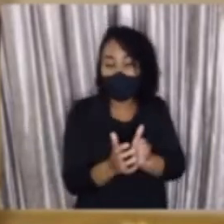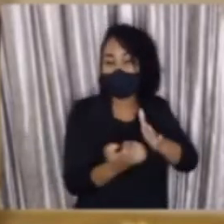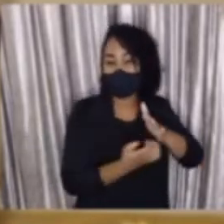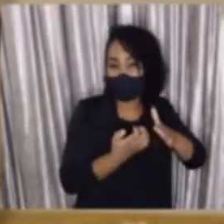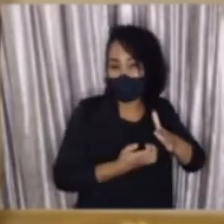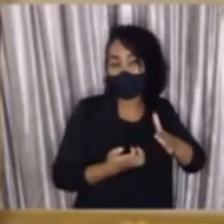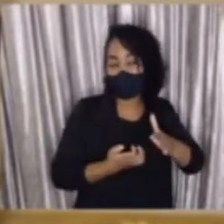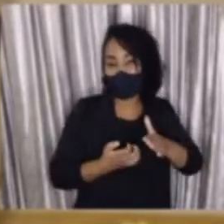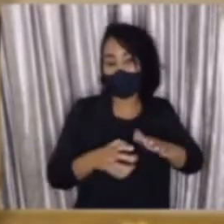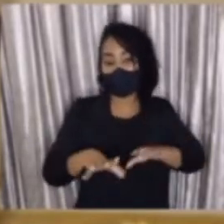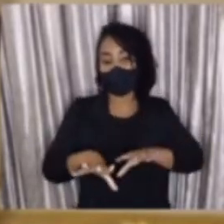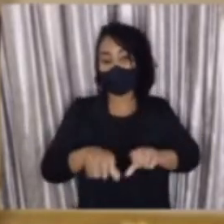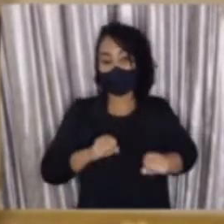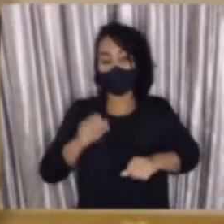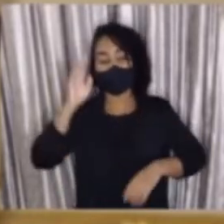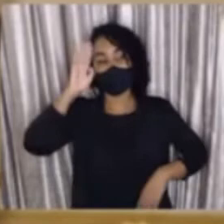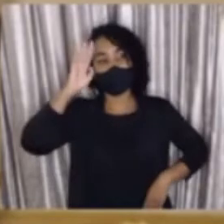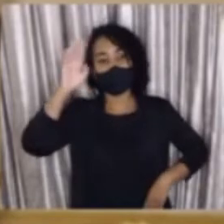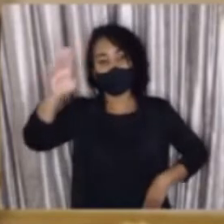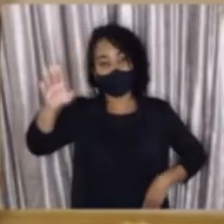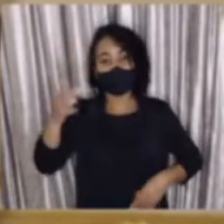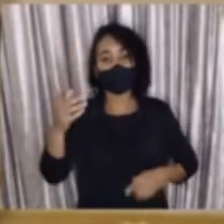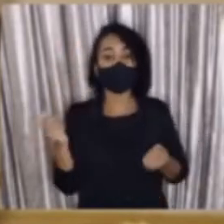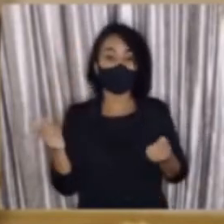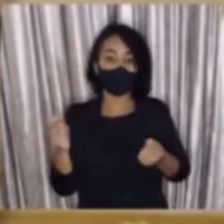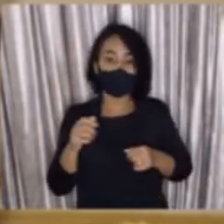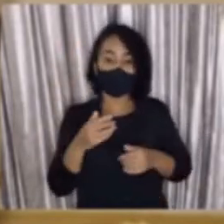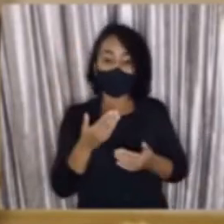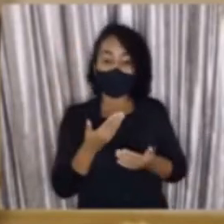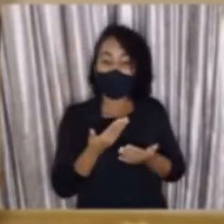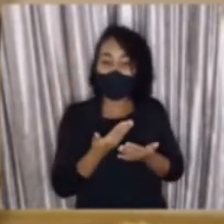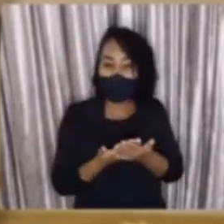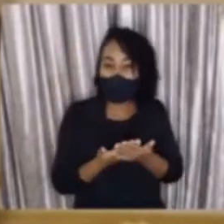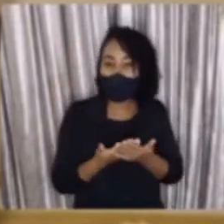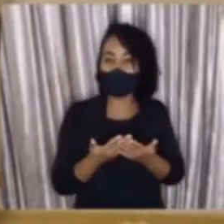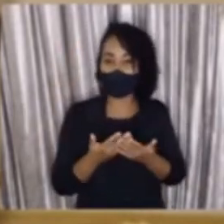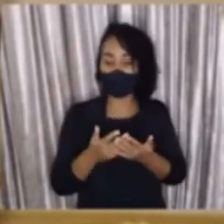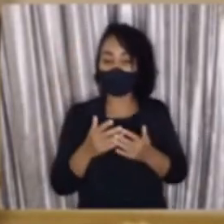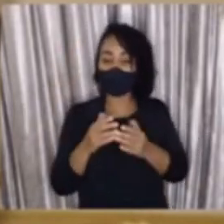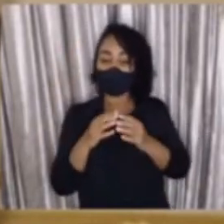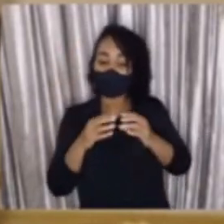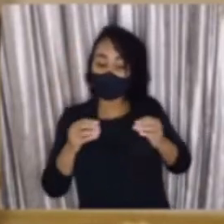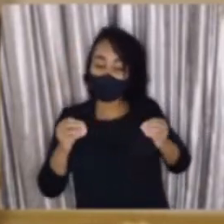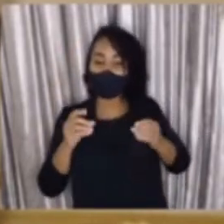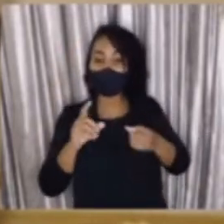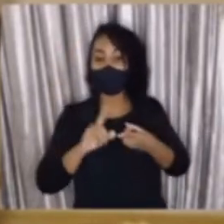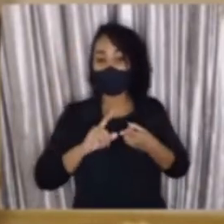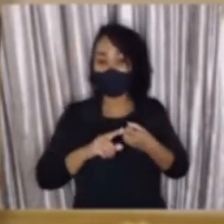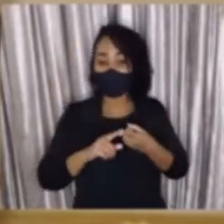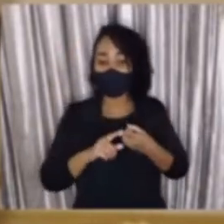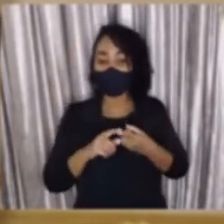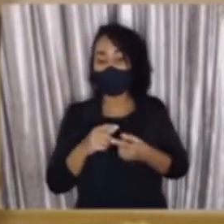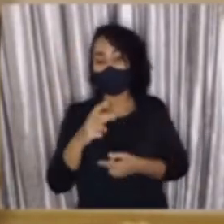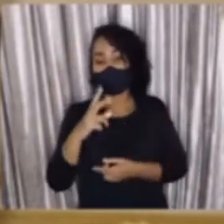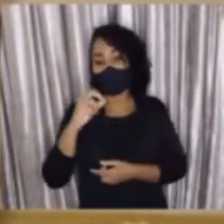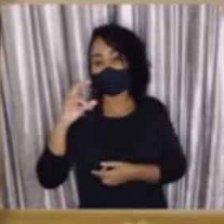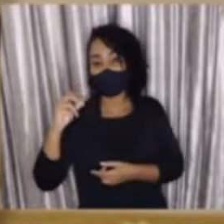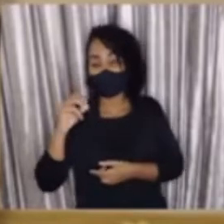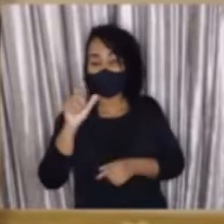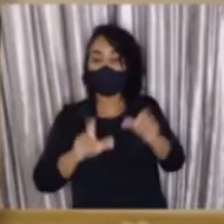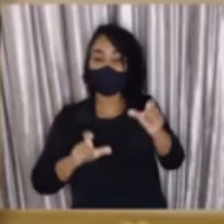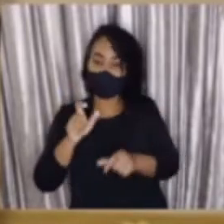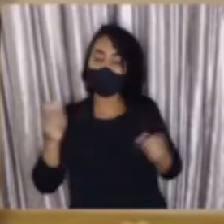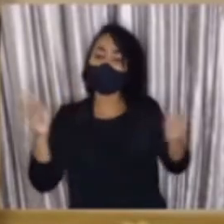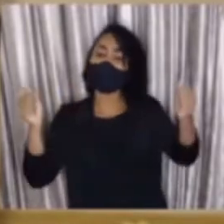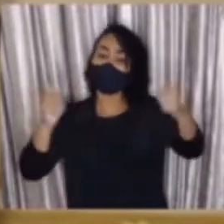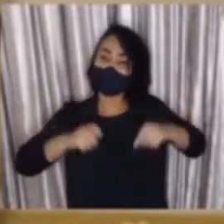e eventos de formatura, colação de grau, aula da saudade. Esses eventos poderão contar com a capacidade de até 500